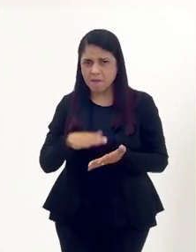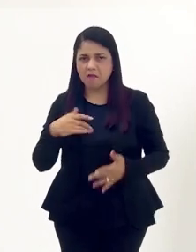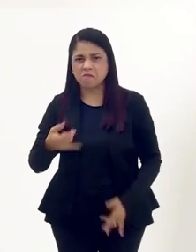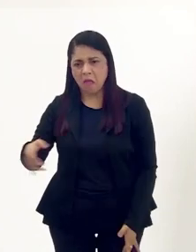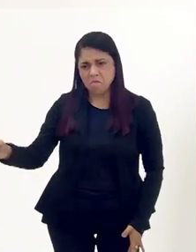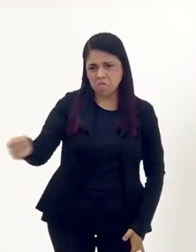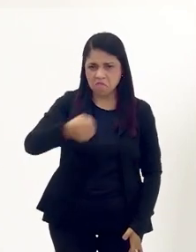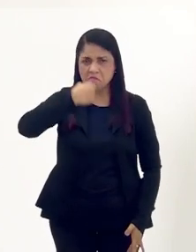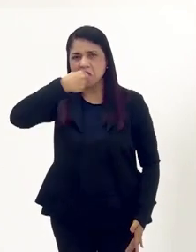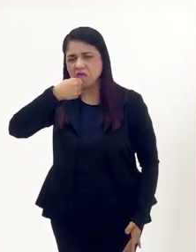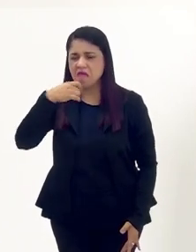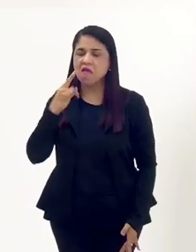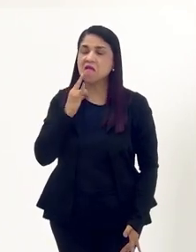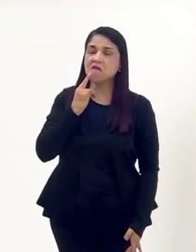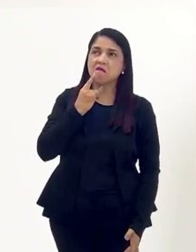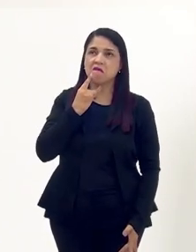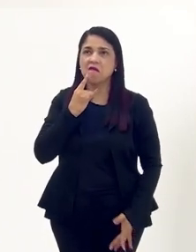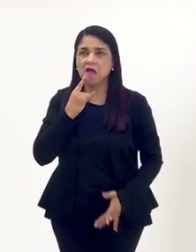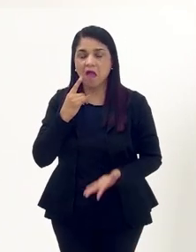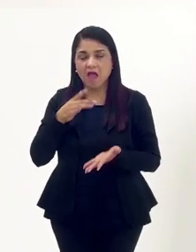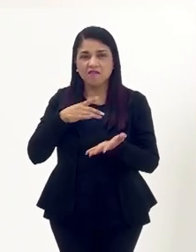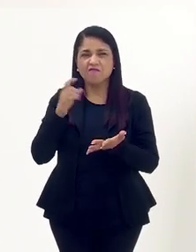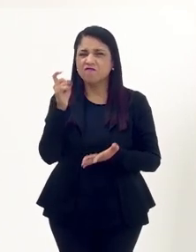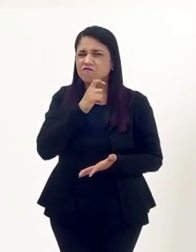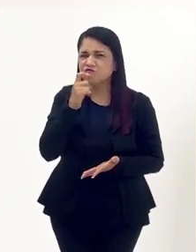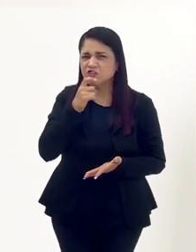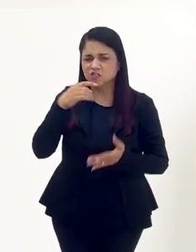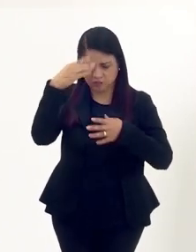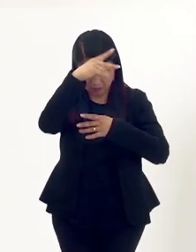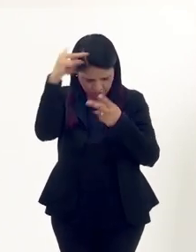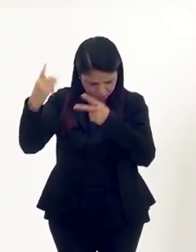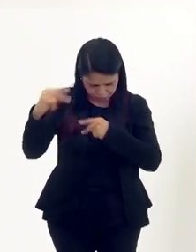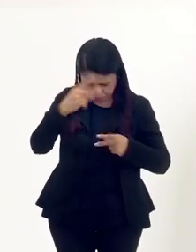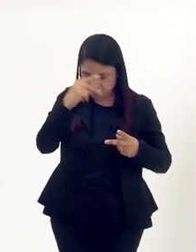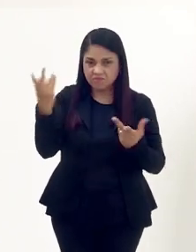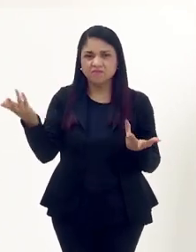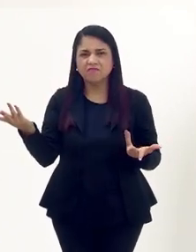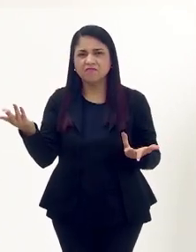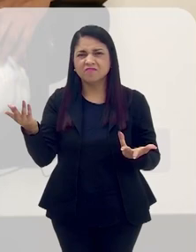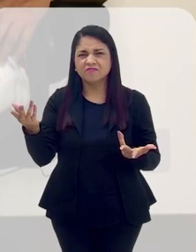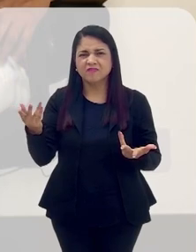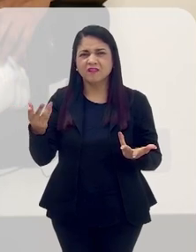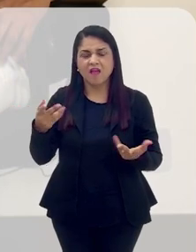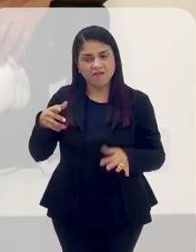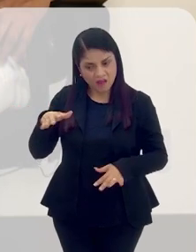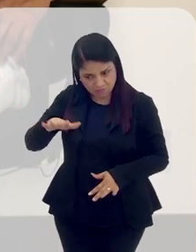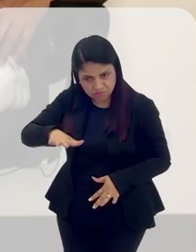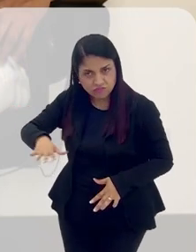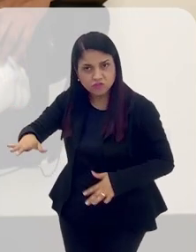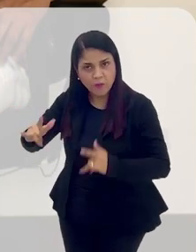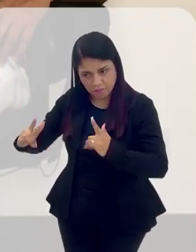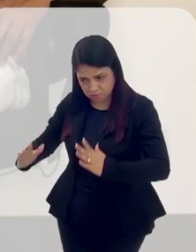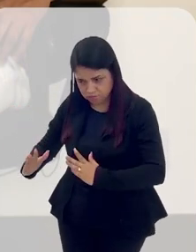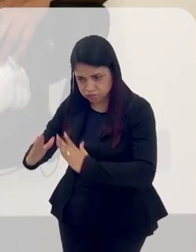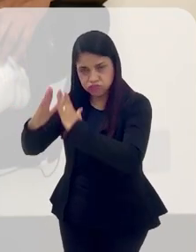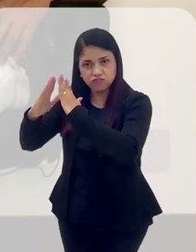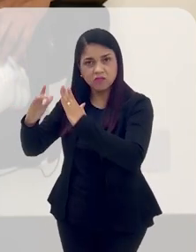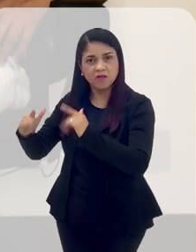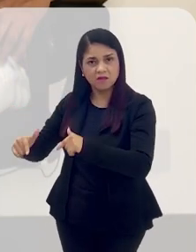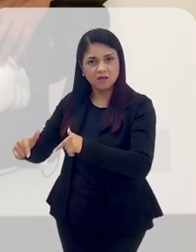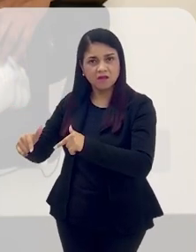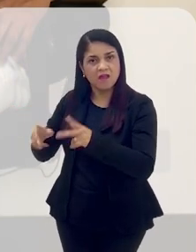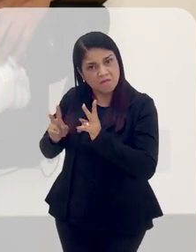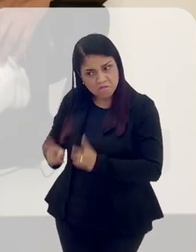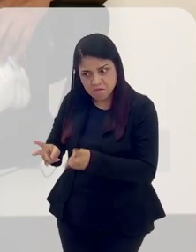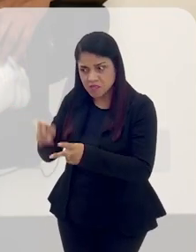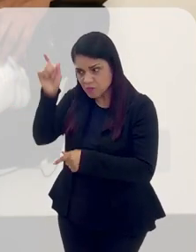já bebeu, aí imita que está recebendo o santo. Gente, o que acontece? Quando a pessoa aí vai num espaço religioso,